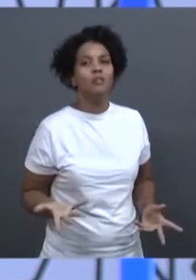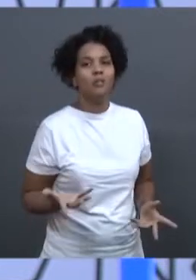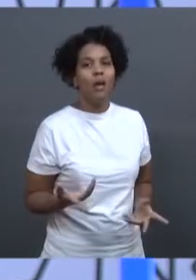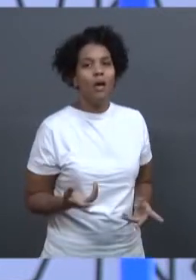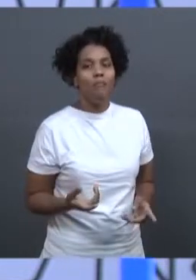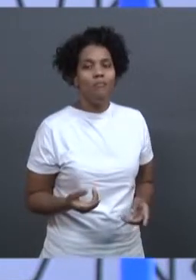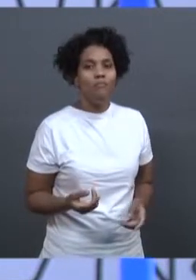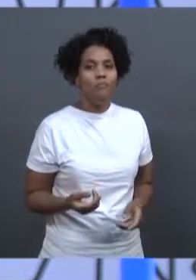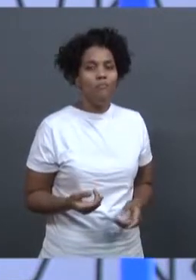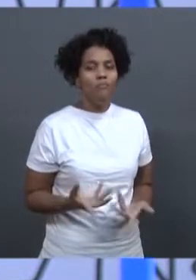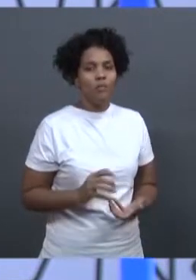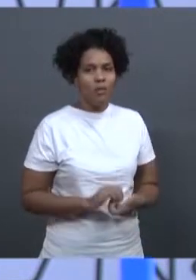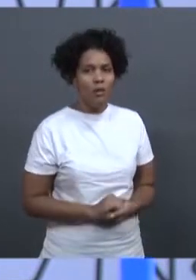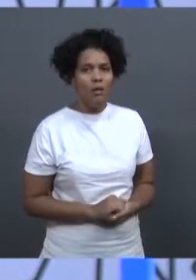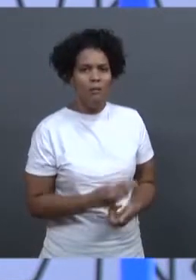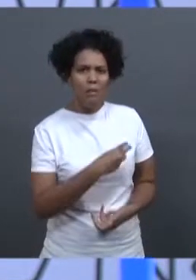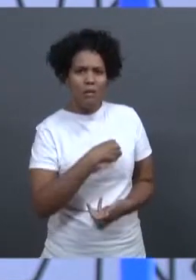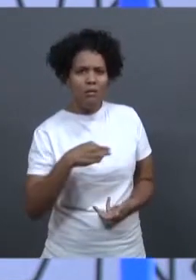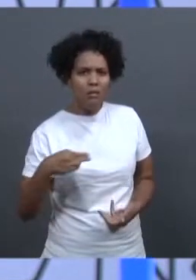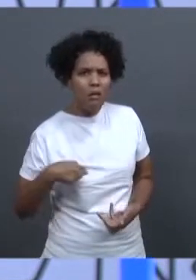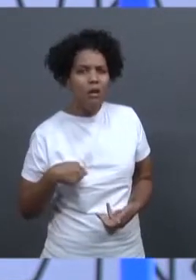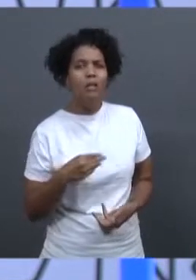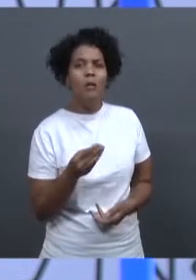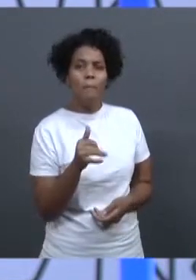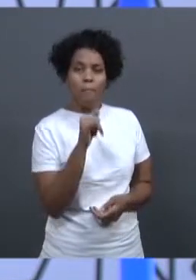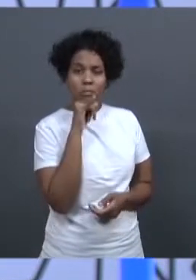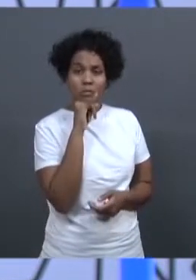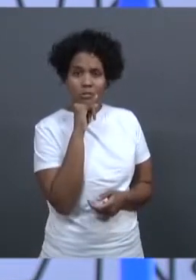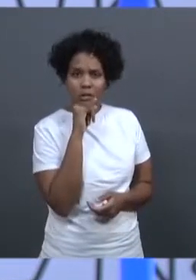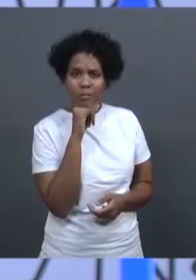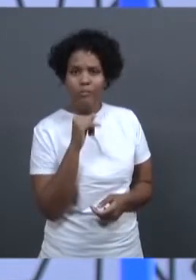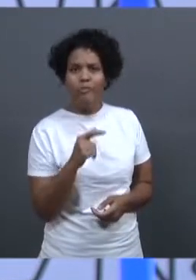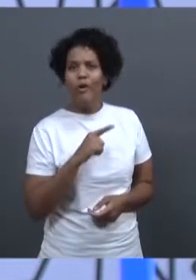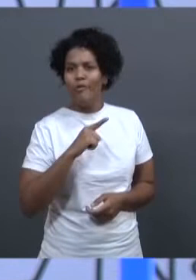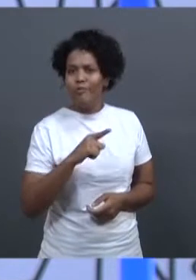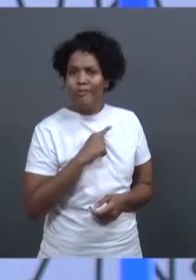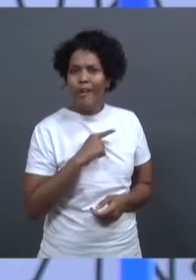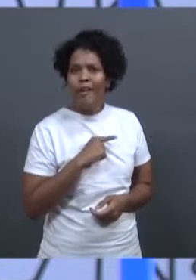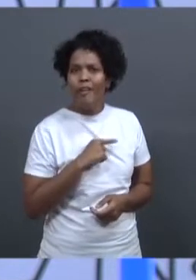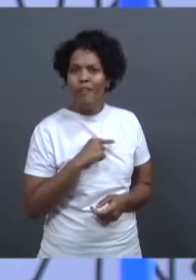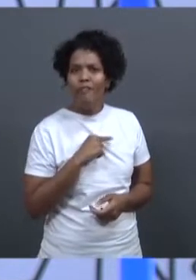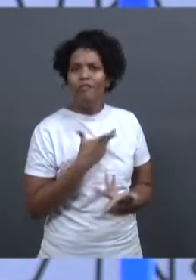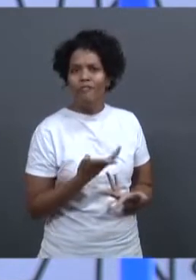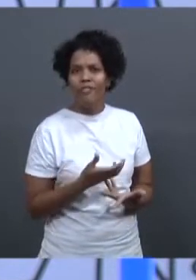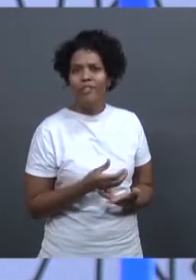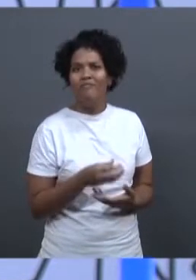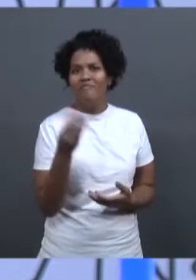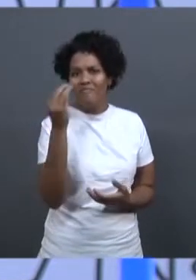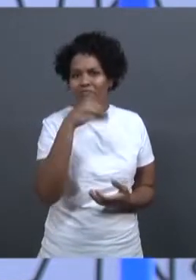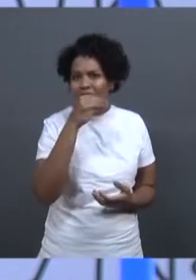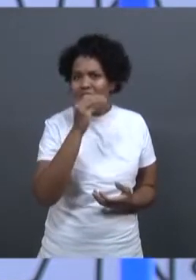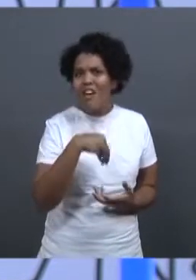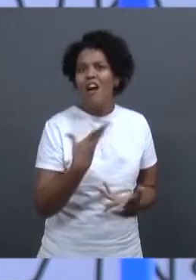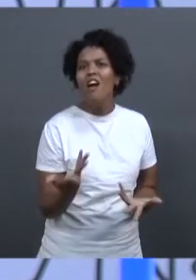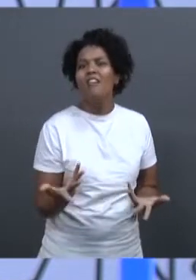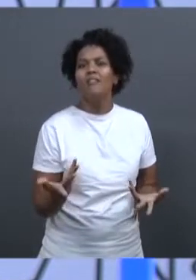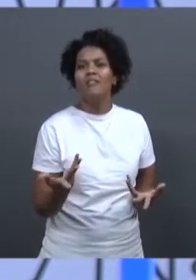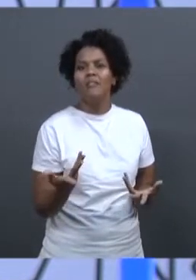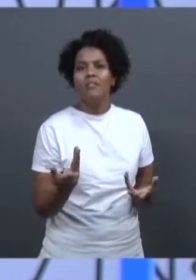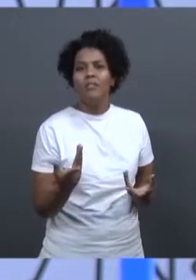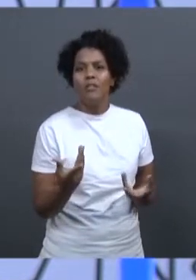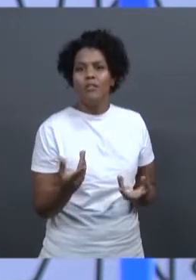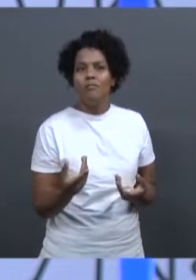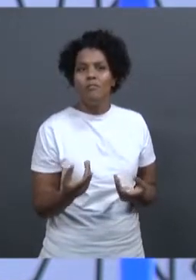acidente, houve algumas falhas técnicas e que não foram corrigidas, o que aconteceu